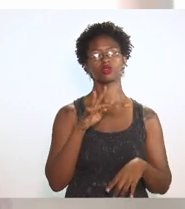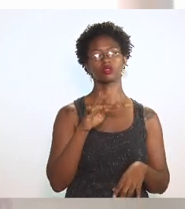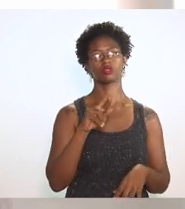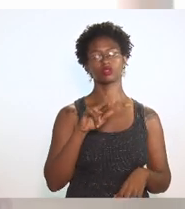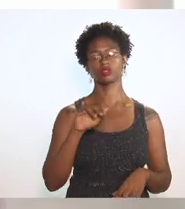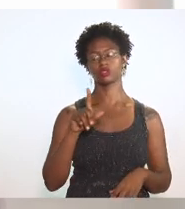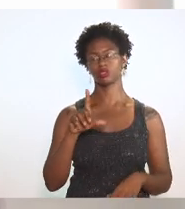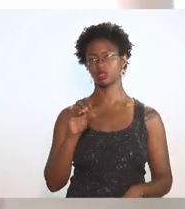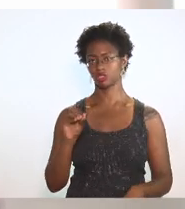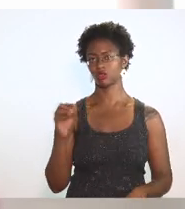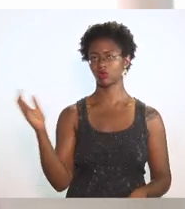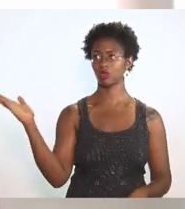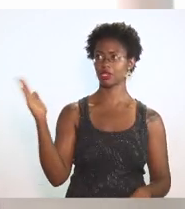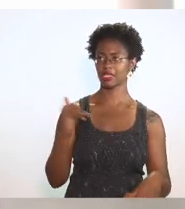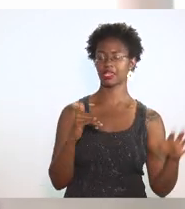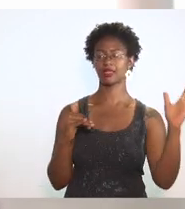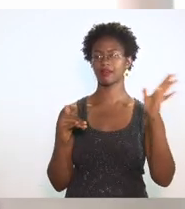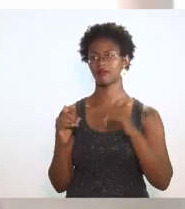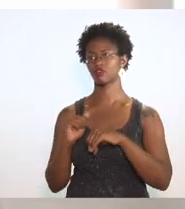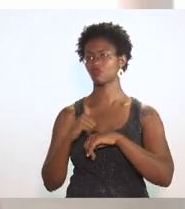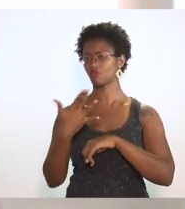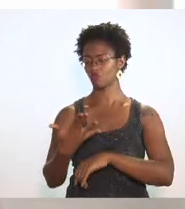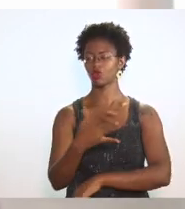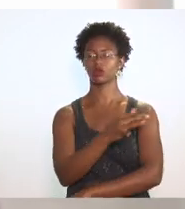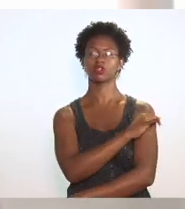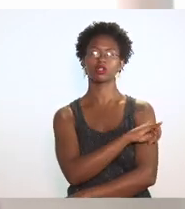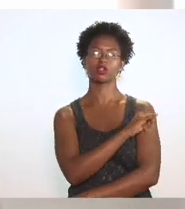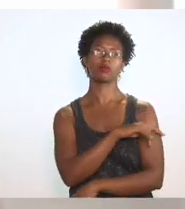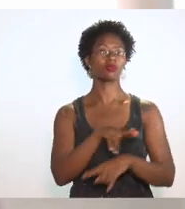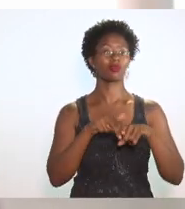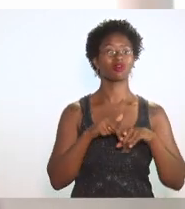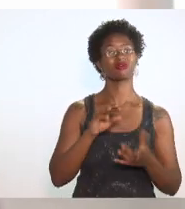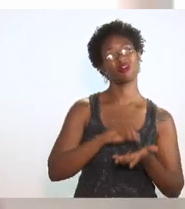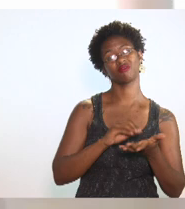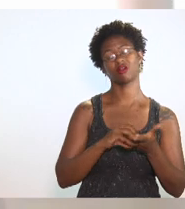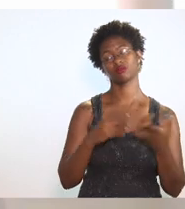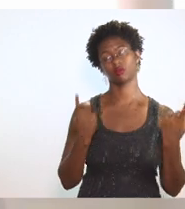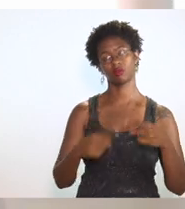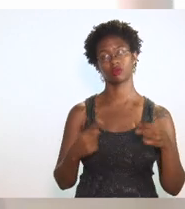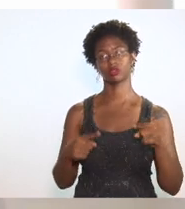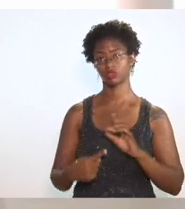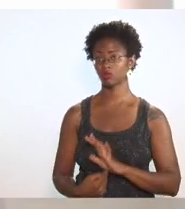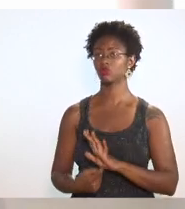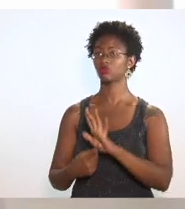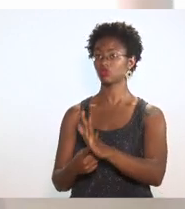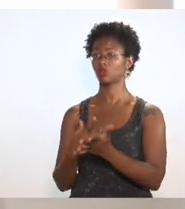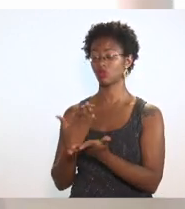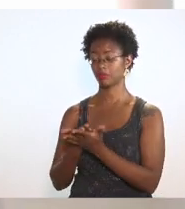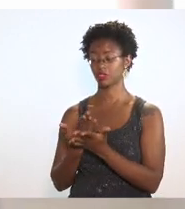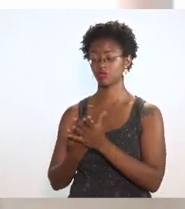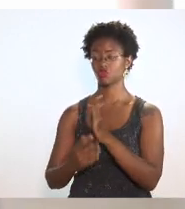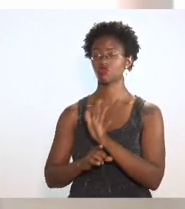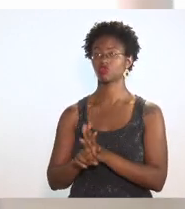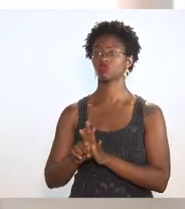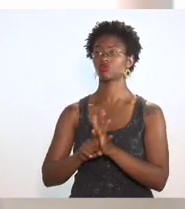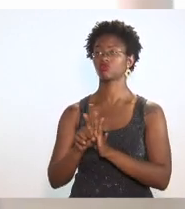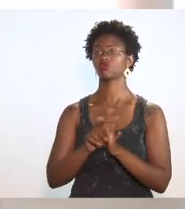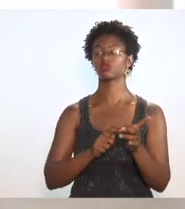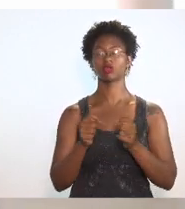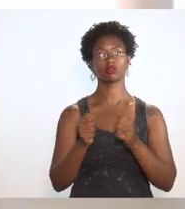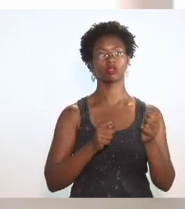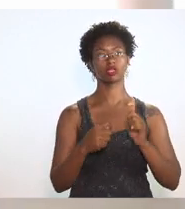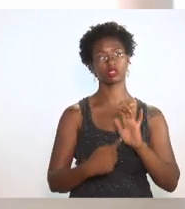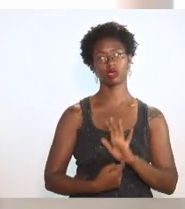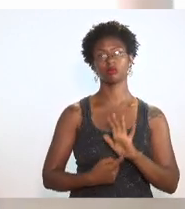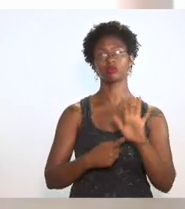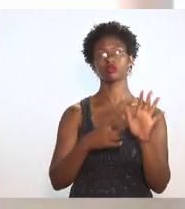em razão dessa falta de competitividade, que ficou demonstrada aí pelos estudos econômicos e pela demonstração que a